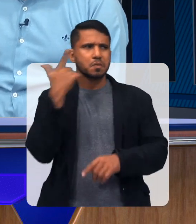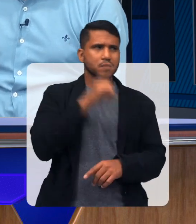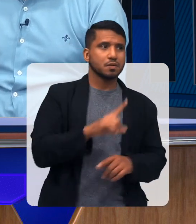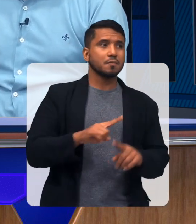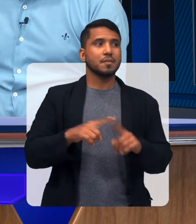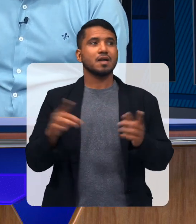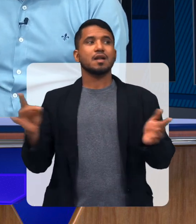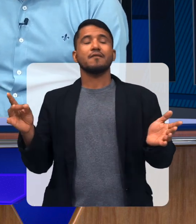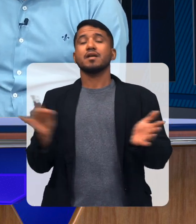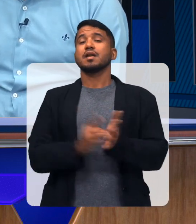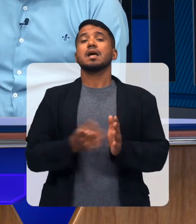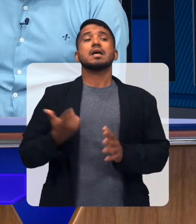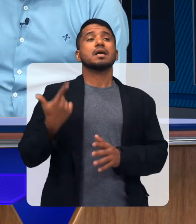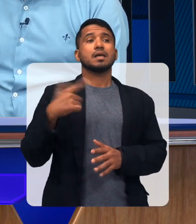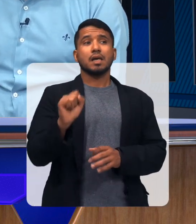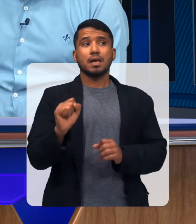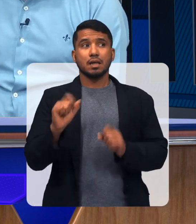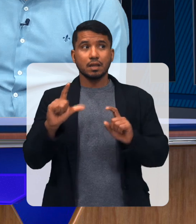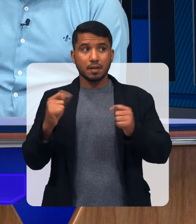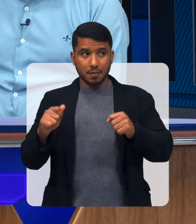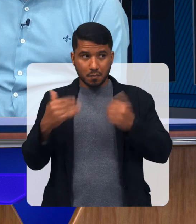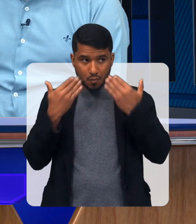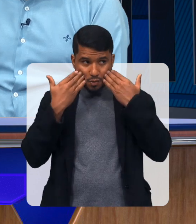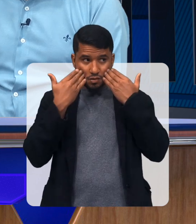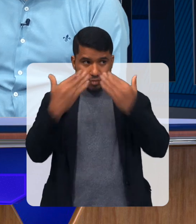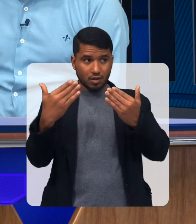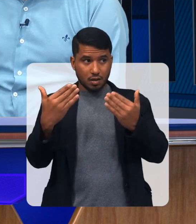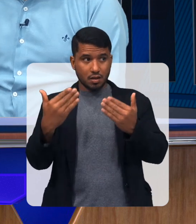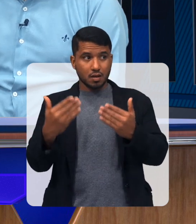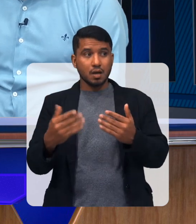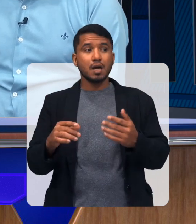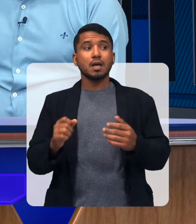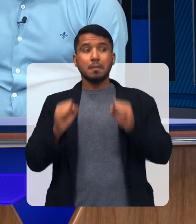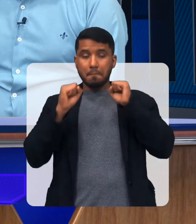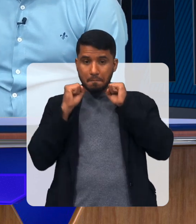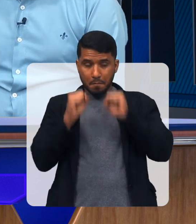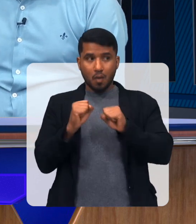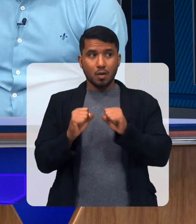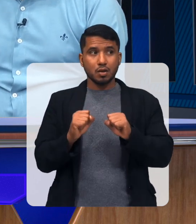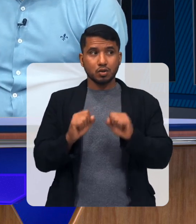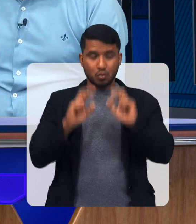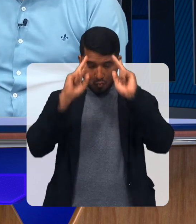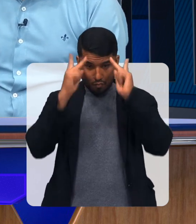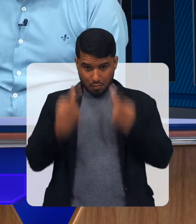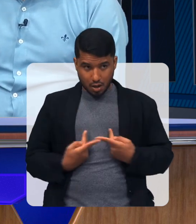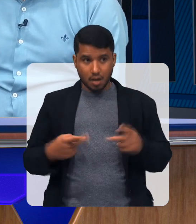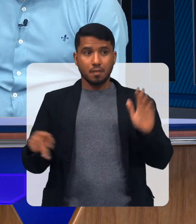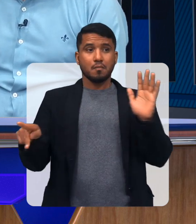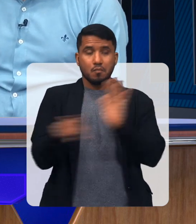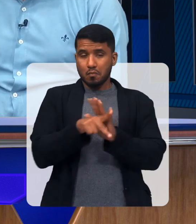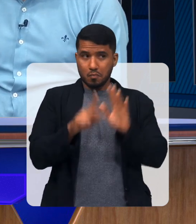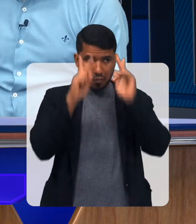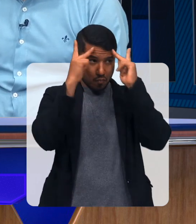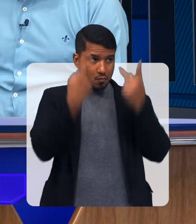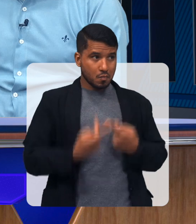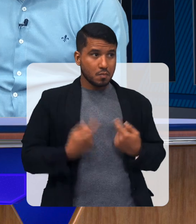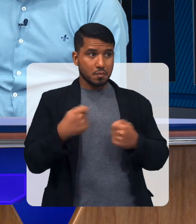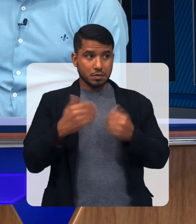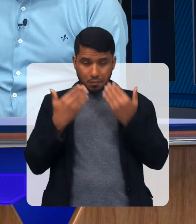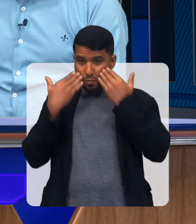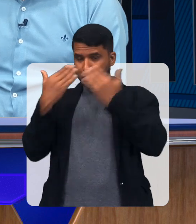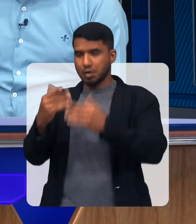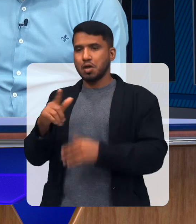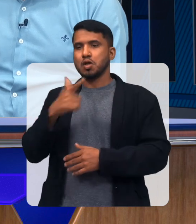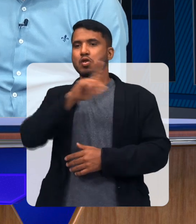deficiência Na realidade Quem tem que dizer Quem tem que mostrar A capacidade De um ser humano É o próprio ser humano